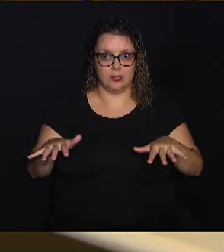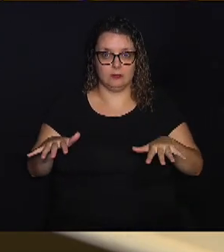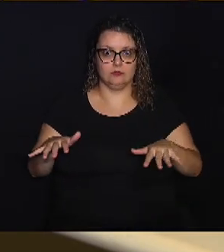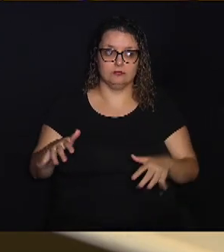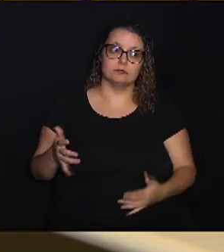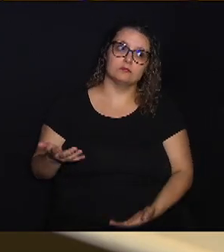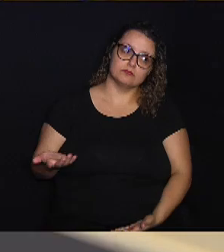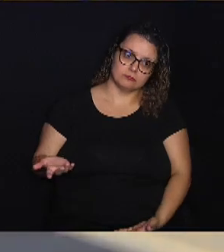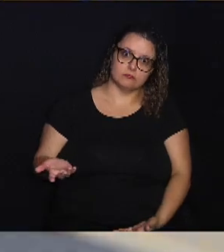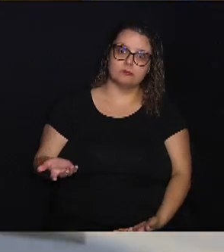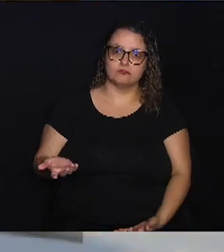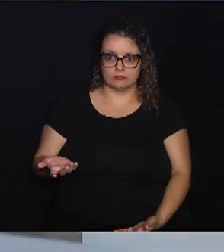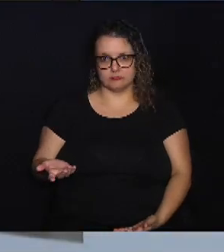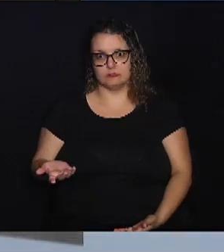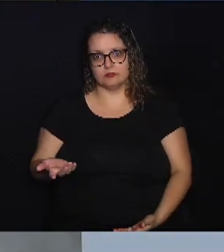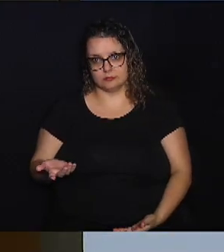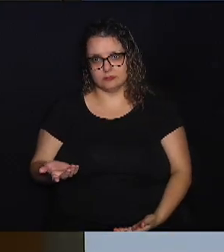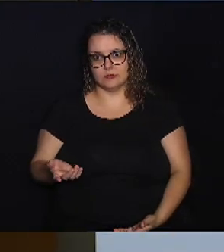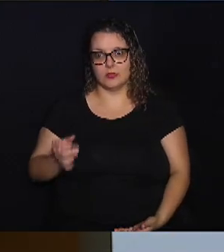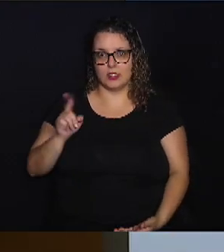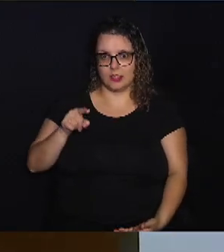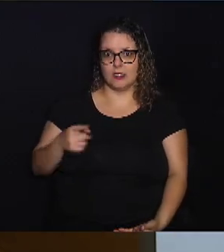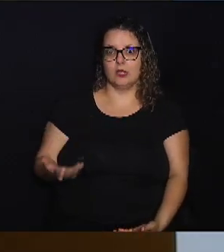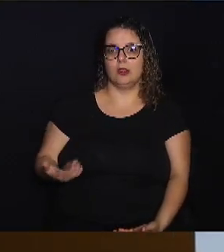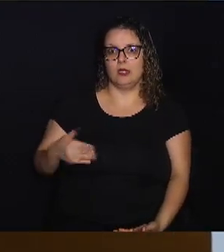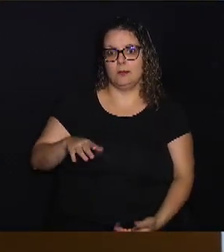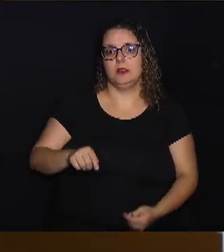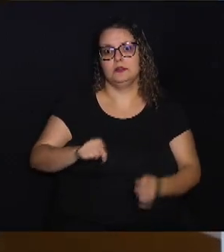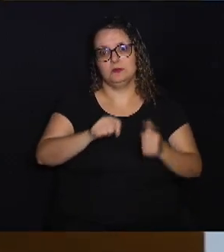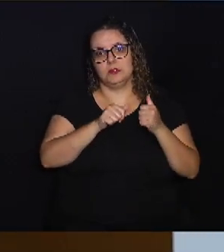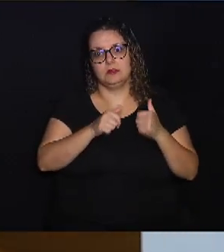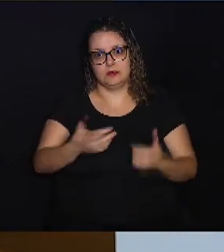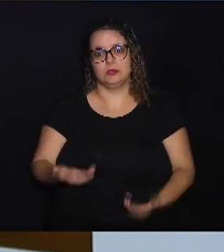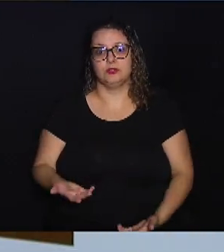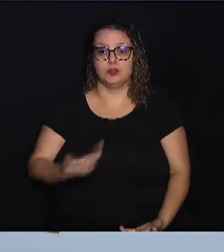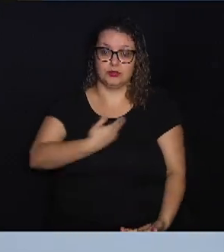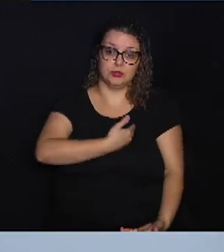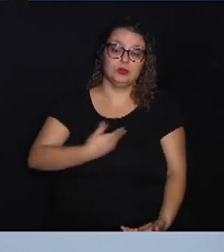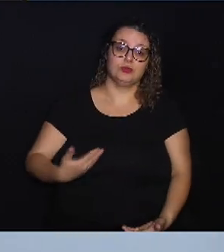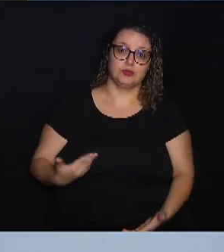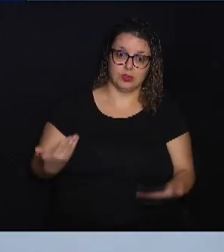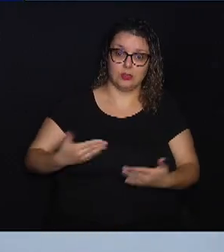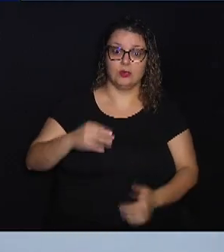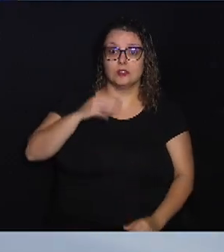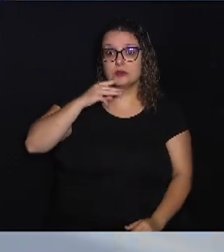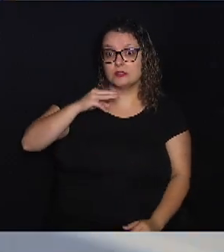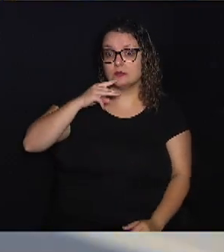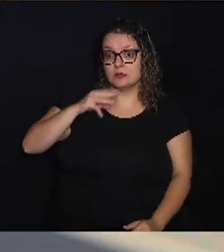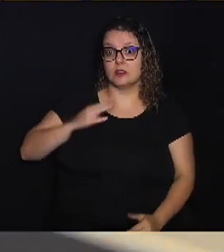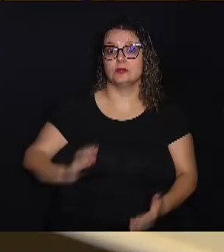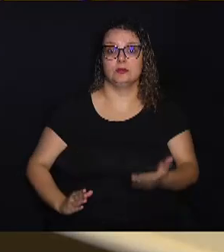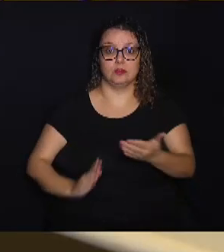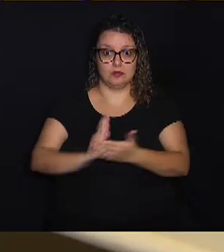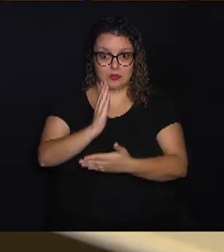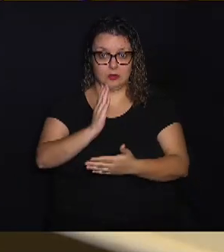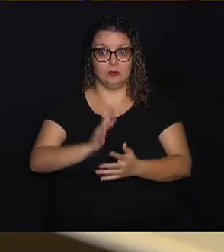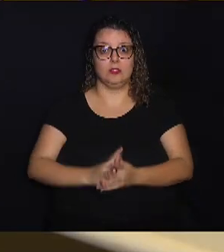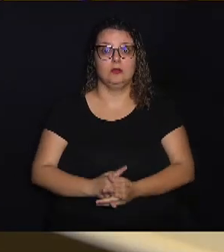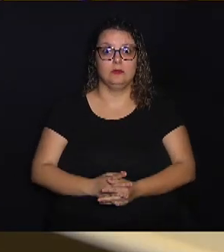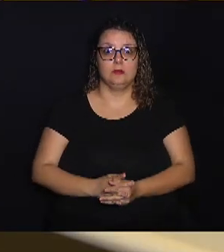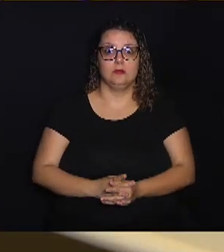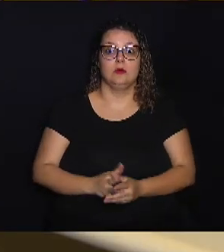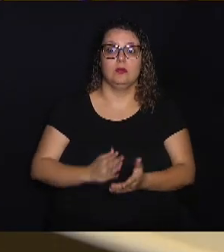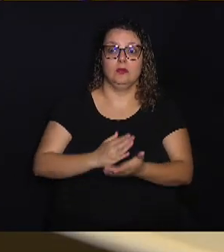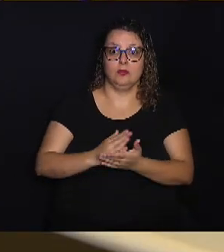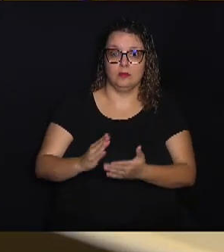elas vão acabar sendo as mais beneficiadas. O governo agora, em março, aprovou a introdução do